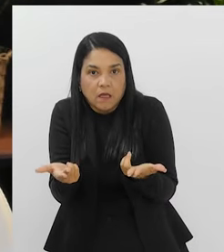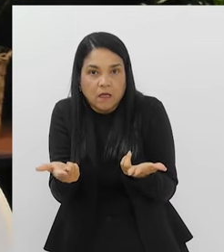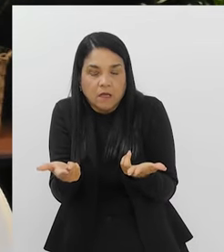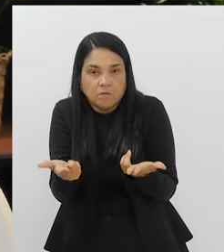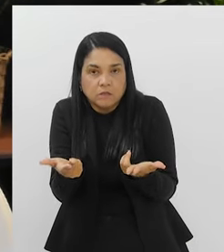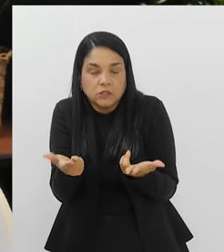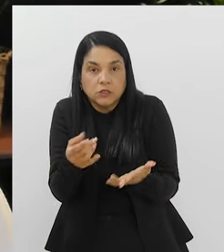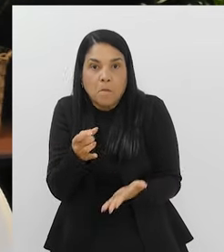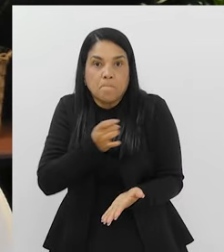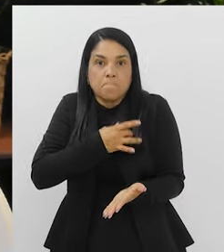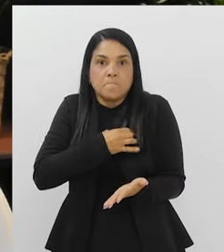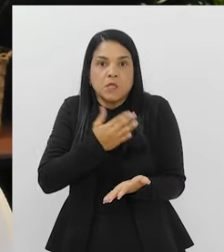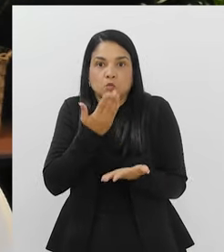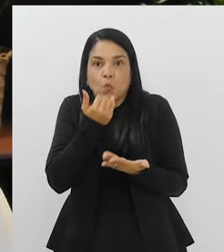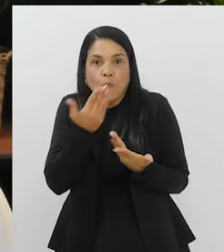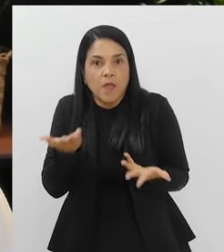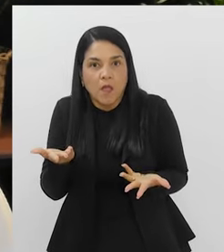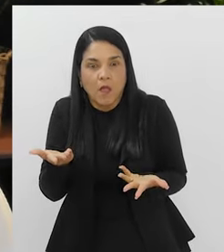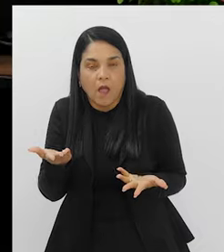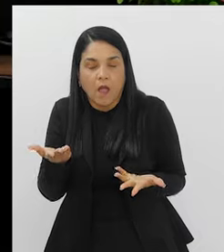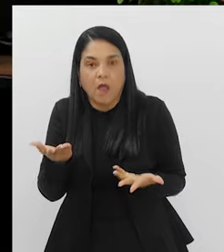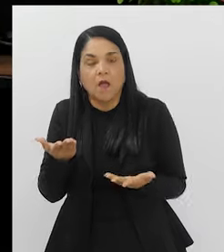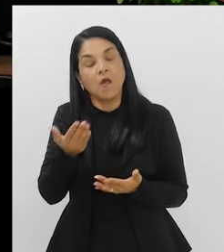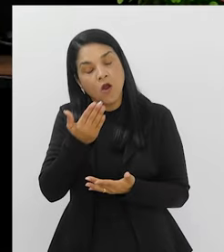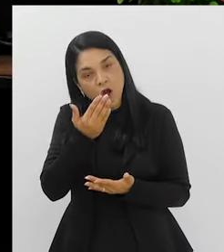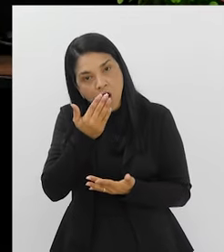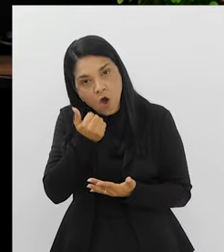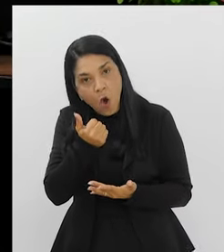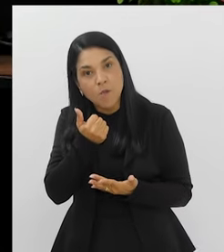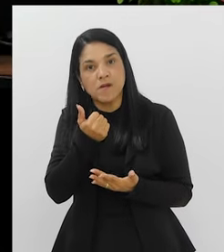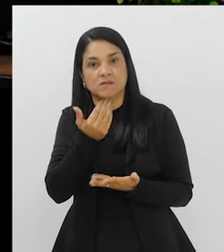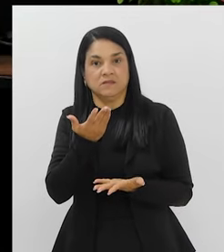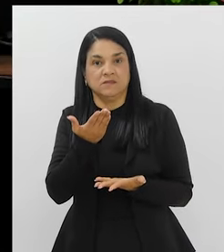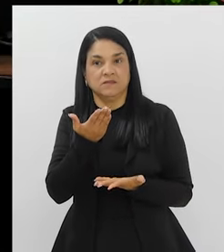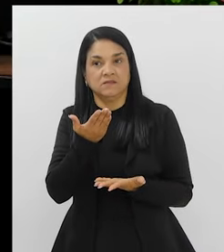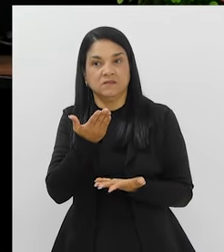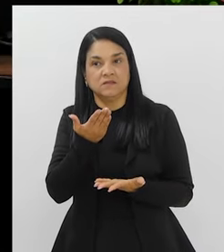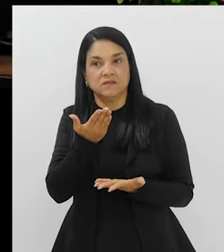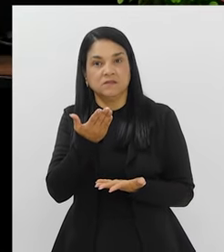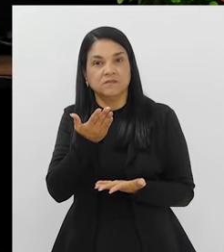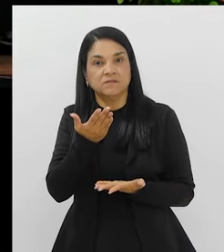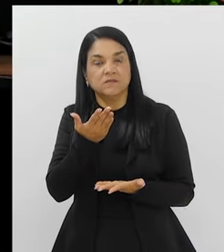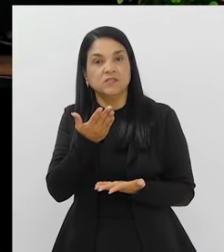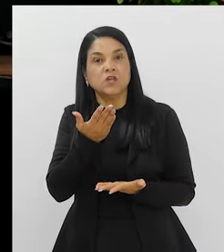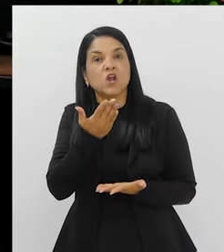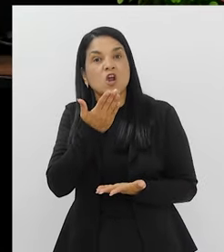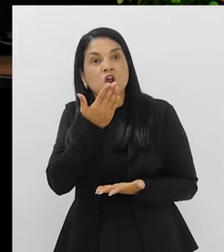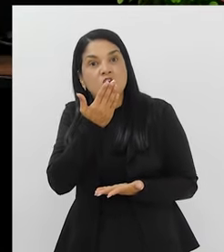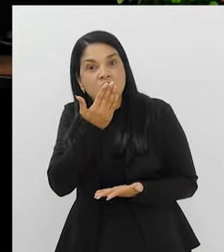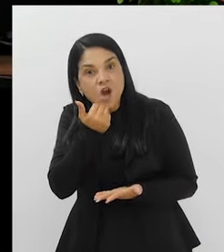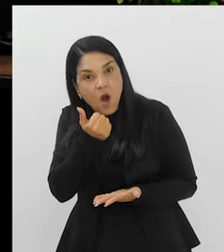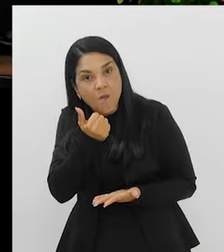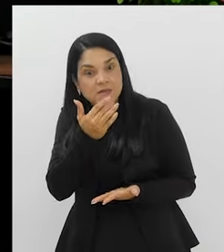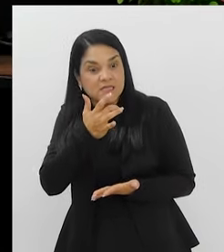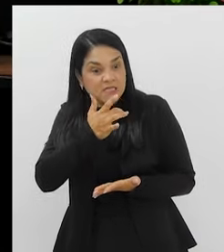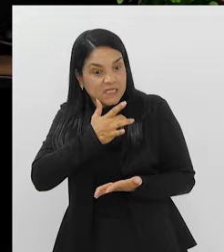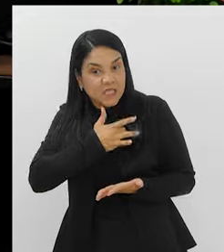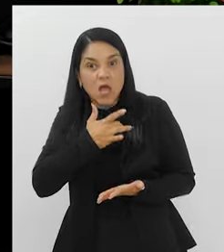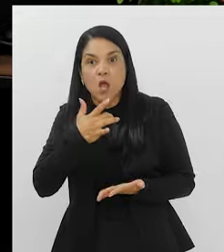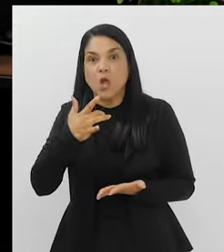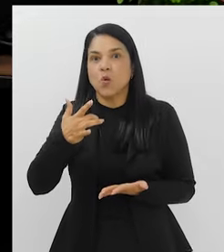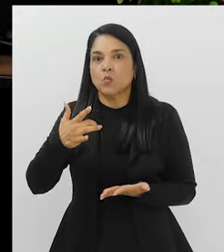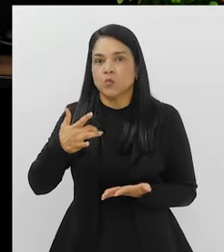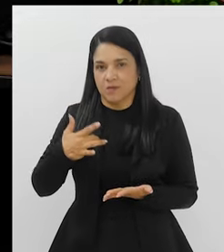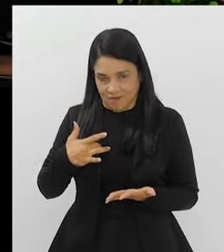ter esse medo de comer. Então, comam, né? Comam. Da maneira mais